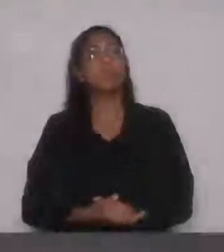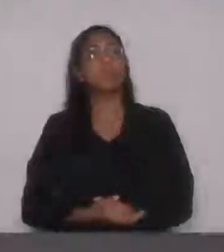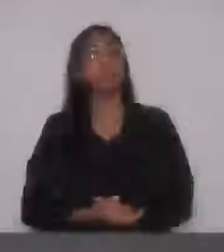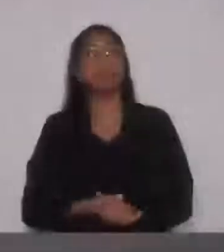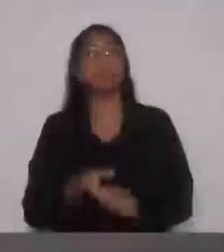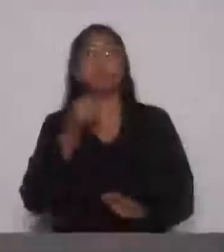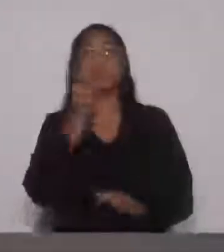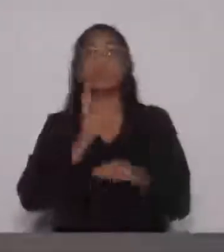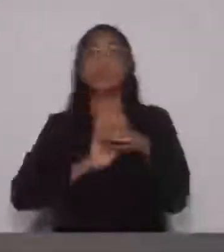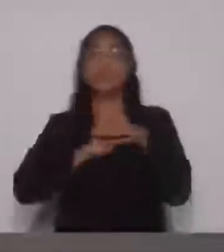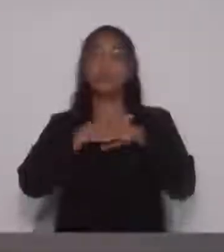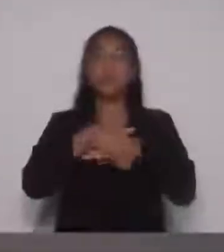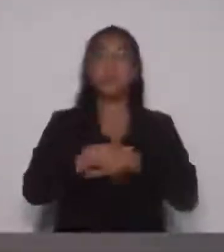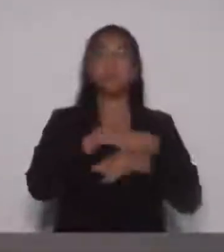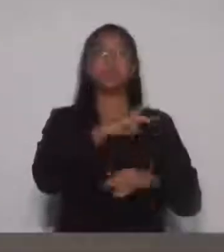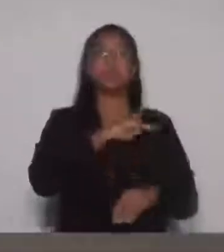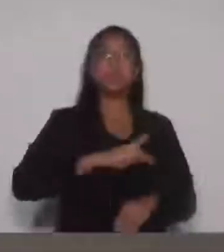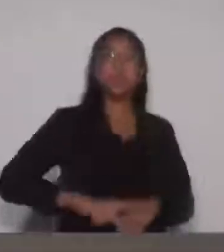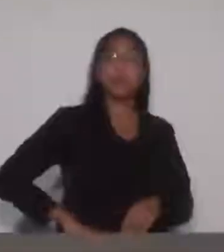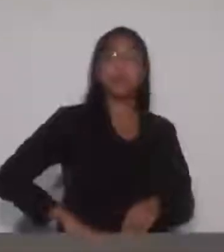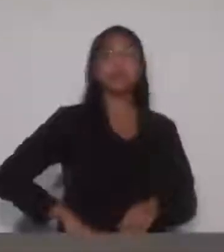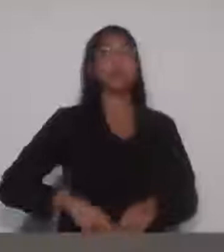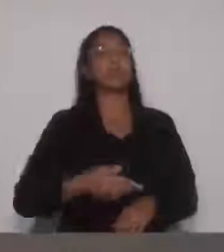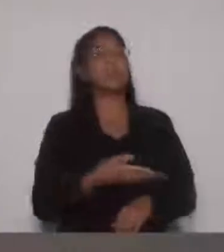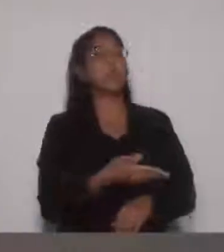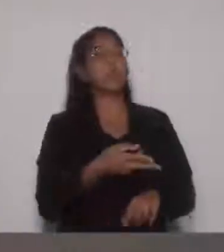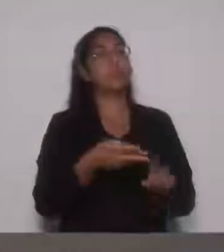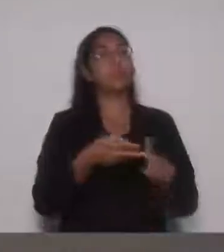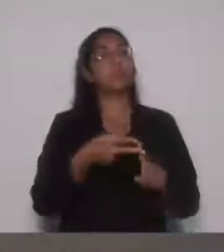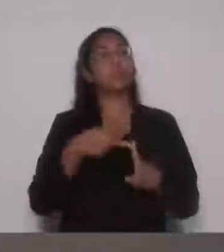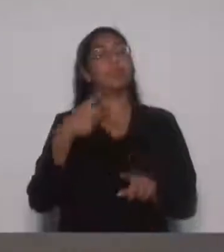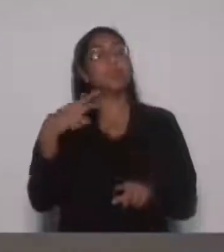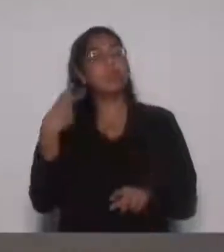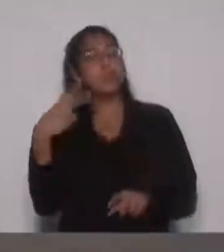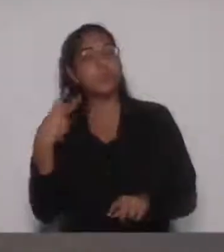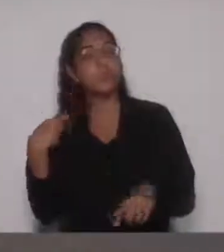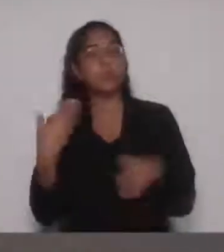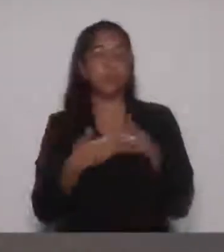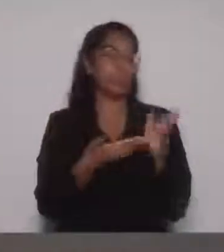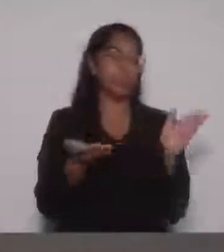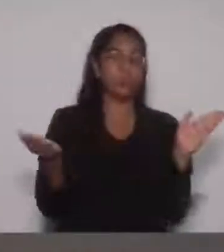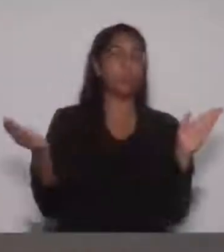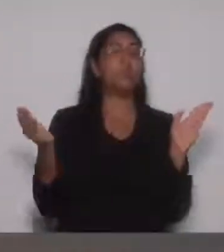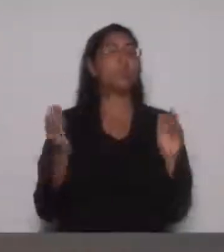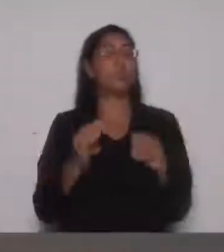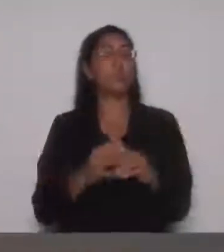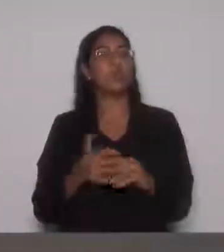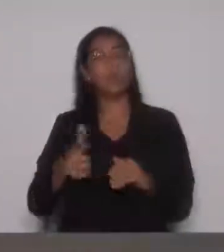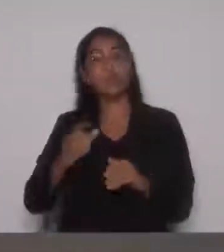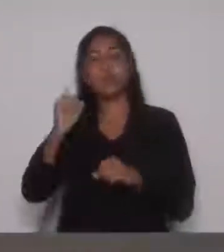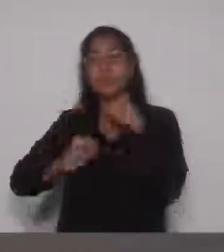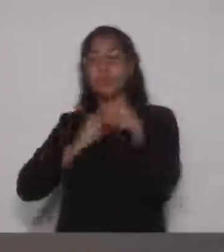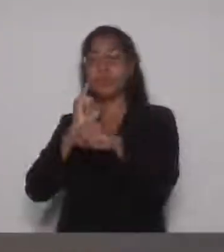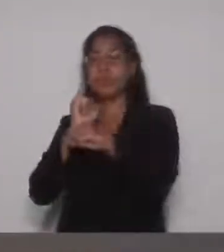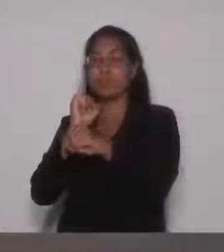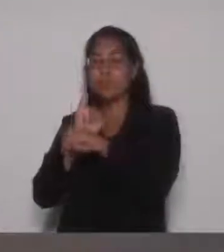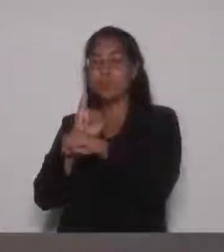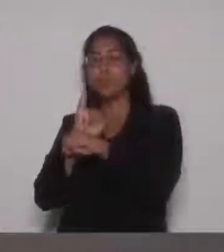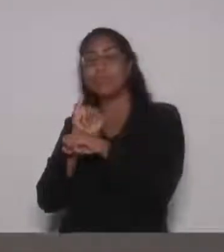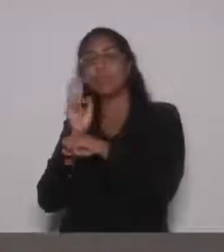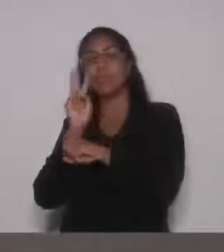Boa noite, Sr. Presidente, Sando Rebeca em exercício, vereadora Flávia, Ander, mais vereadores, mais uma vez os internautas, amigos,